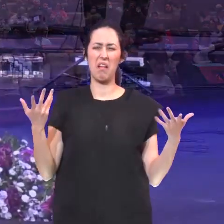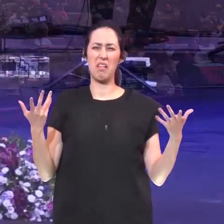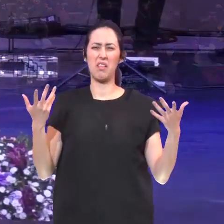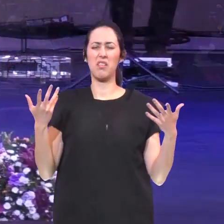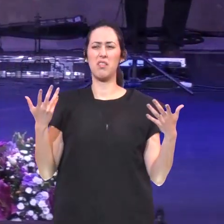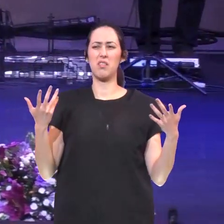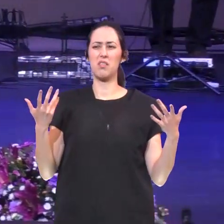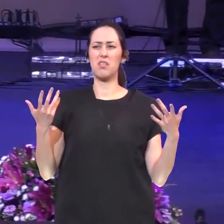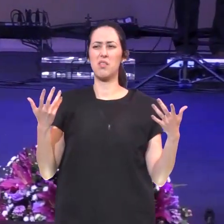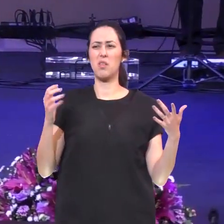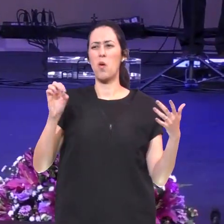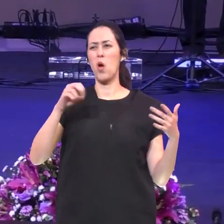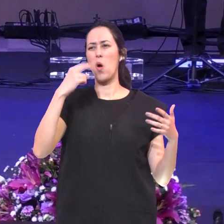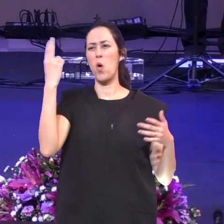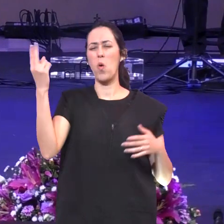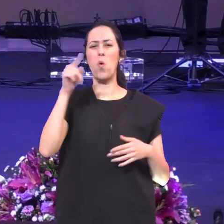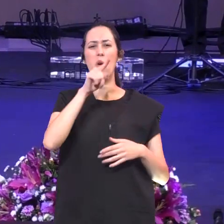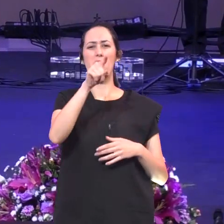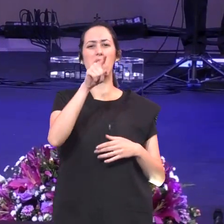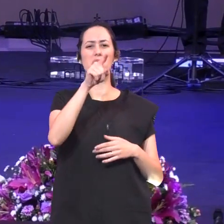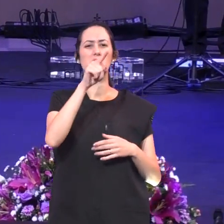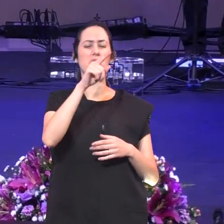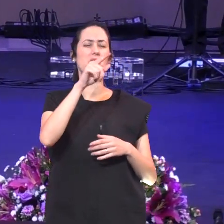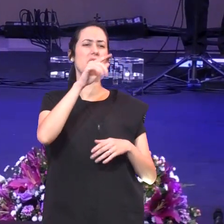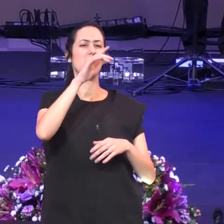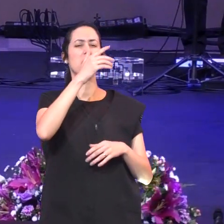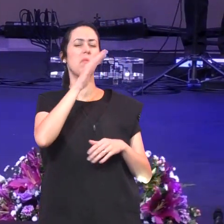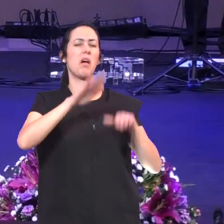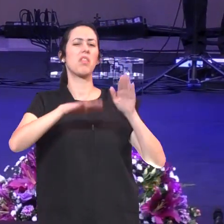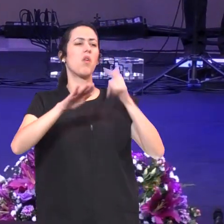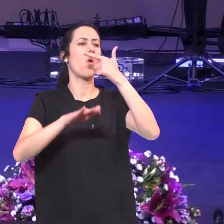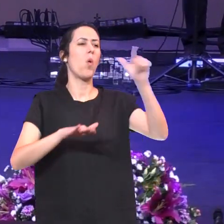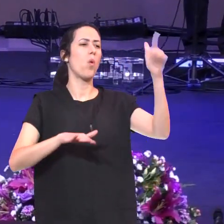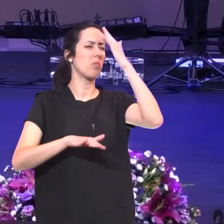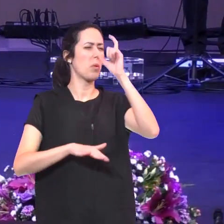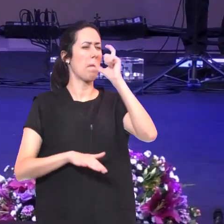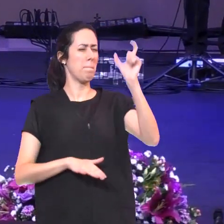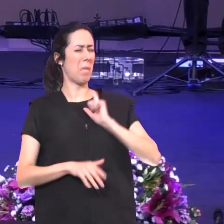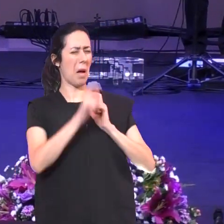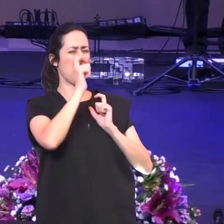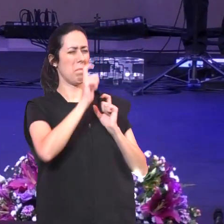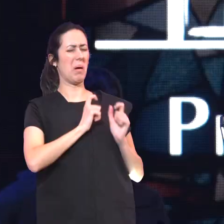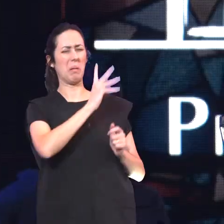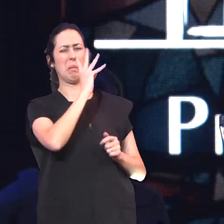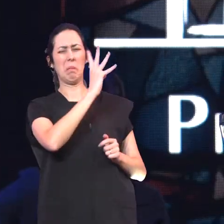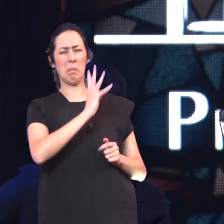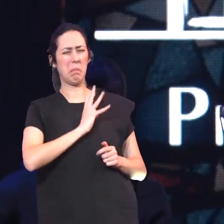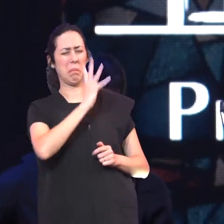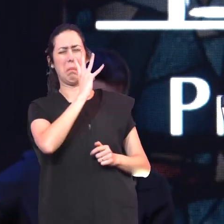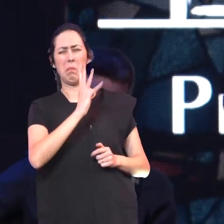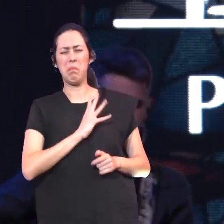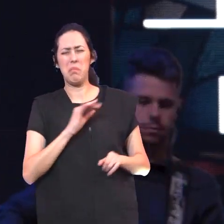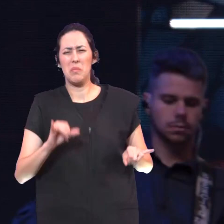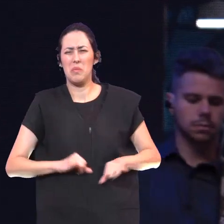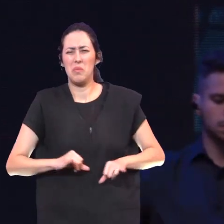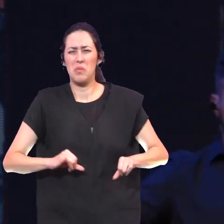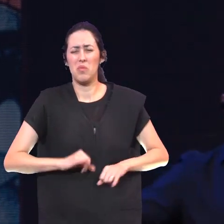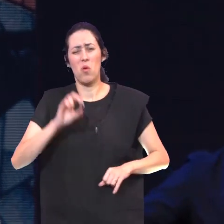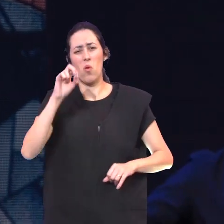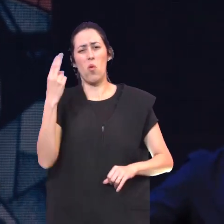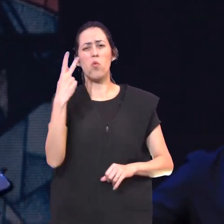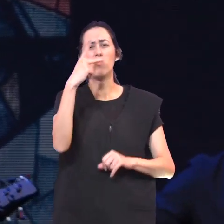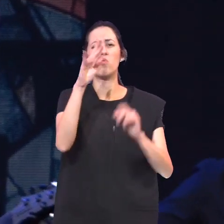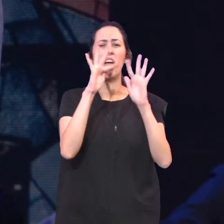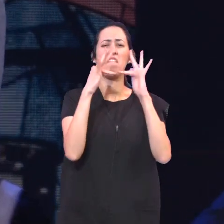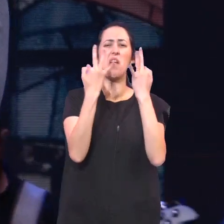Duras Que podem ter sido Verbalizadas Contra você Ou por você De que hoje A sua família Não está mais junta